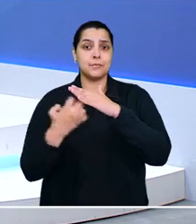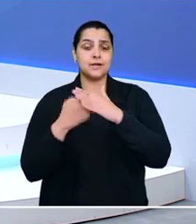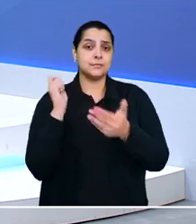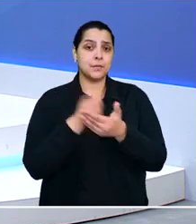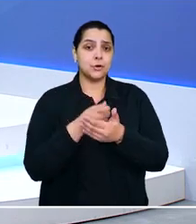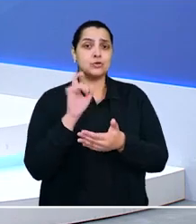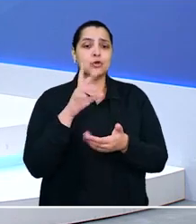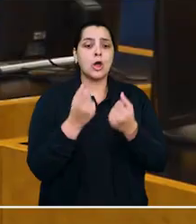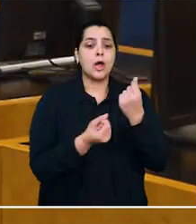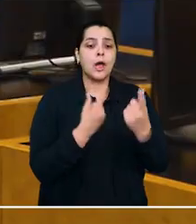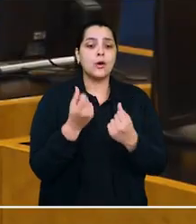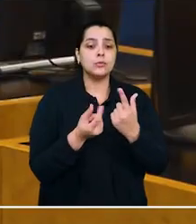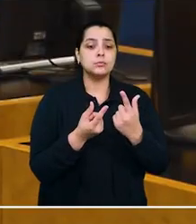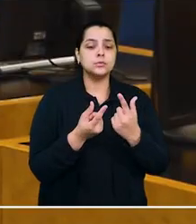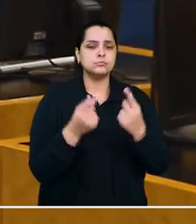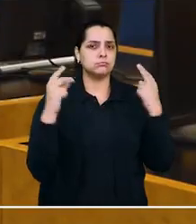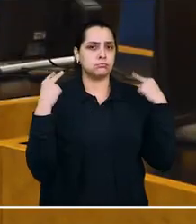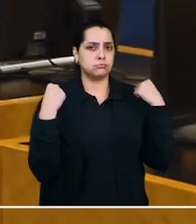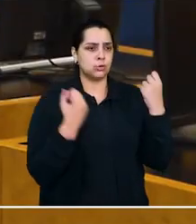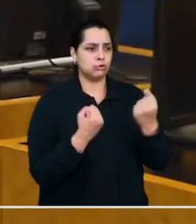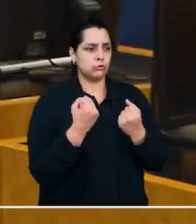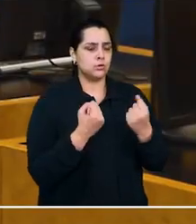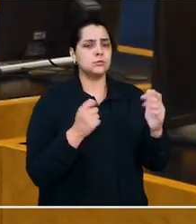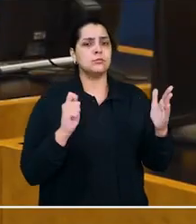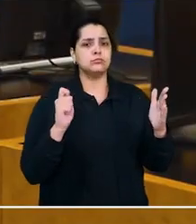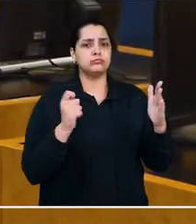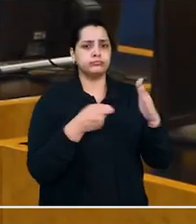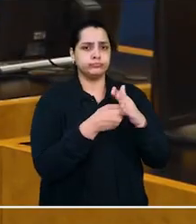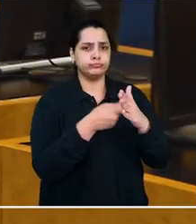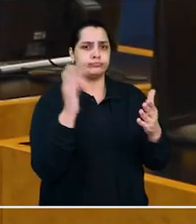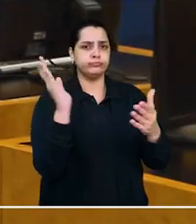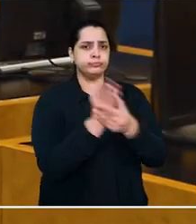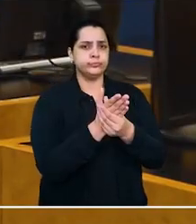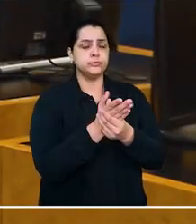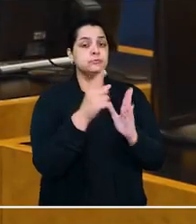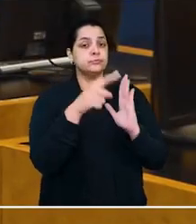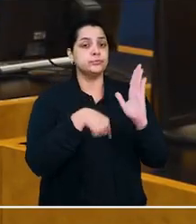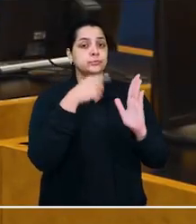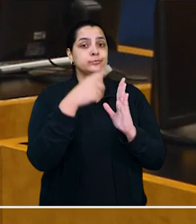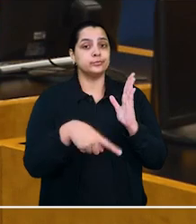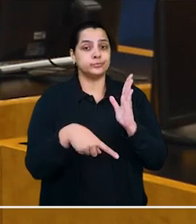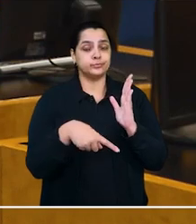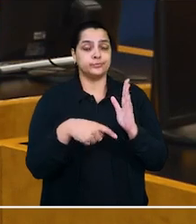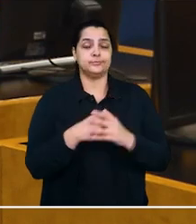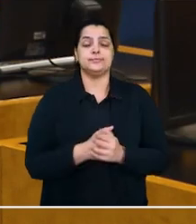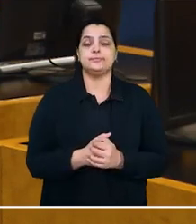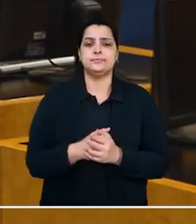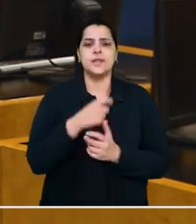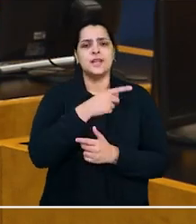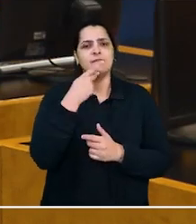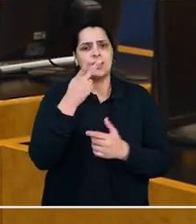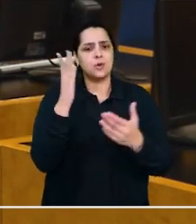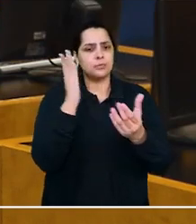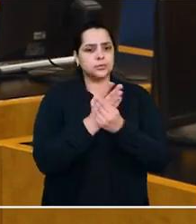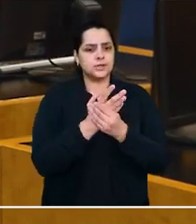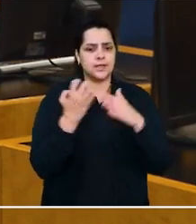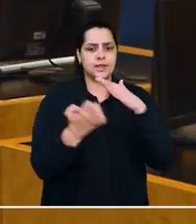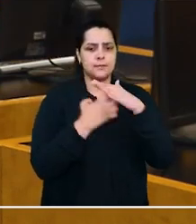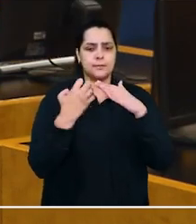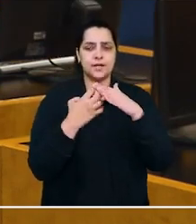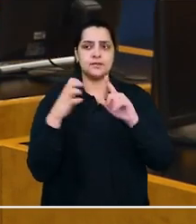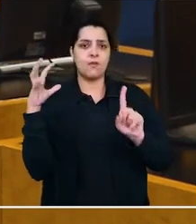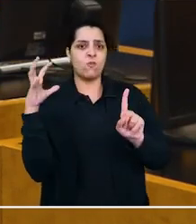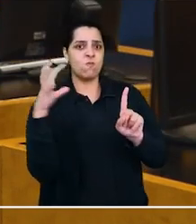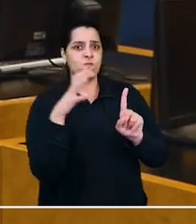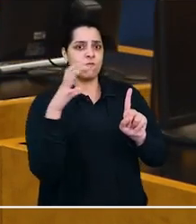quitou algumas parcelas. O motorista então entrou com a ação recisória para anular o acerto. Ele disse no processo que a